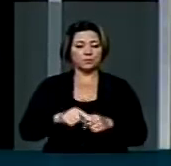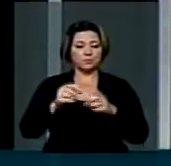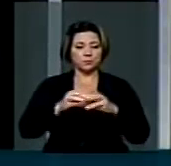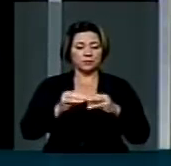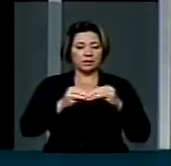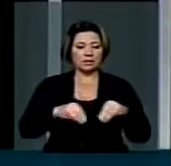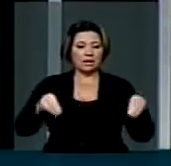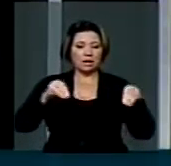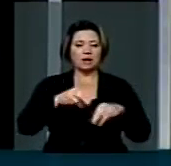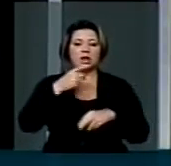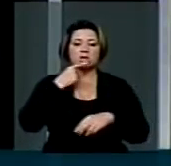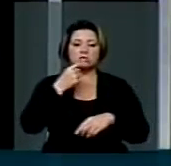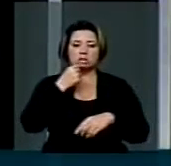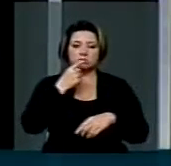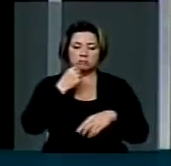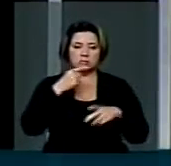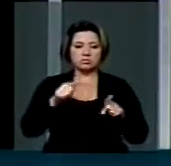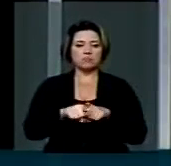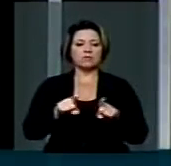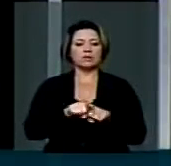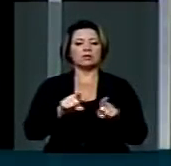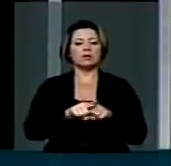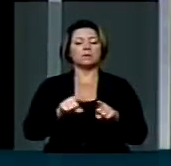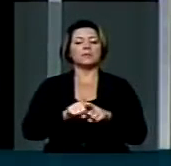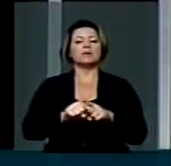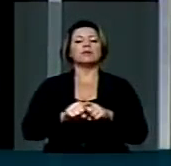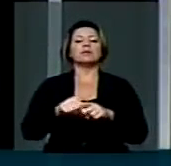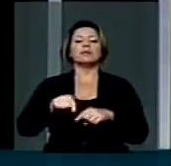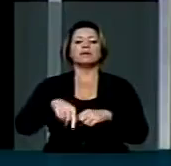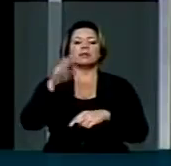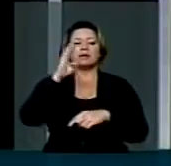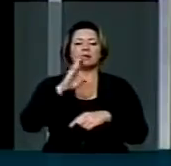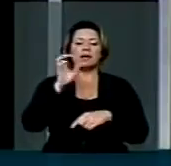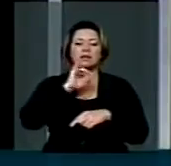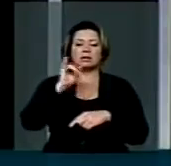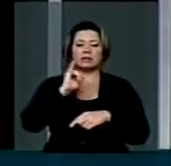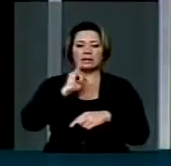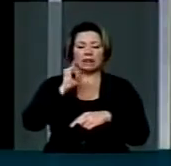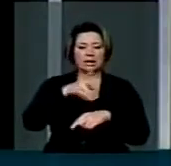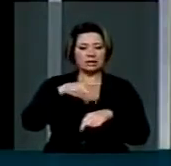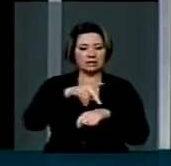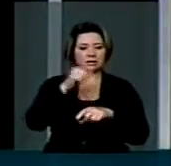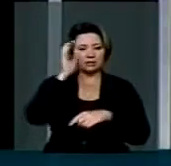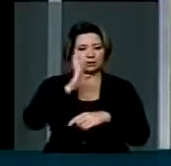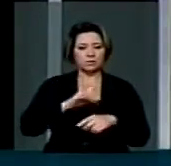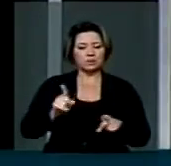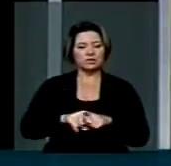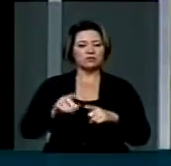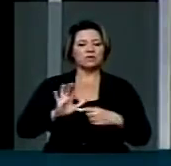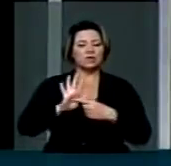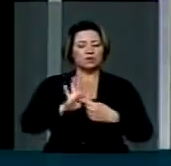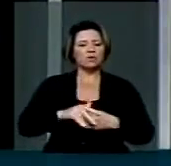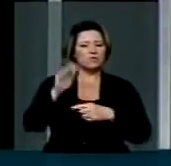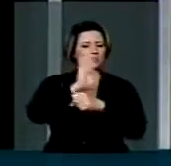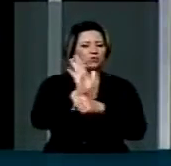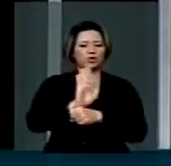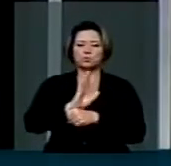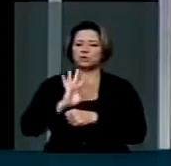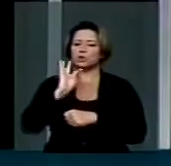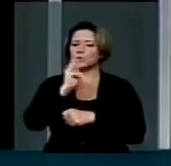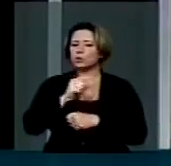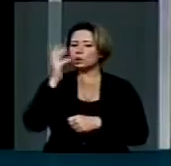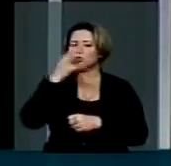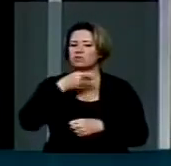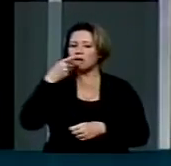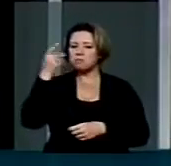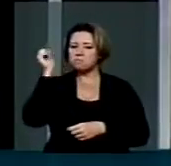Vermelha, com uma coprodução italiana e brasileira sobre a tragédia Kaiowá, O filme foi bastante elogiado em todo o exterior.